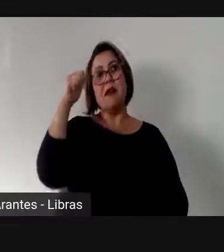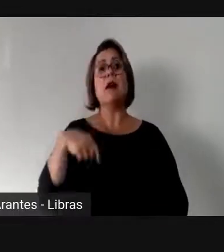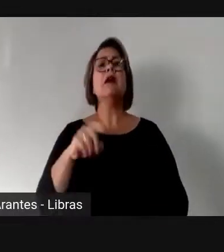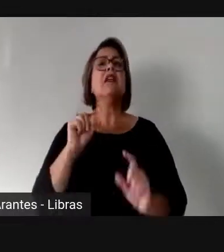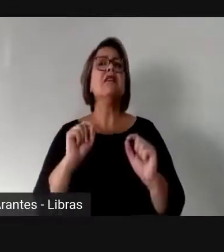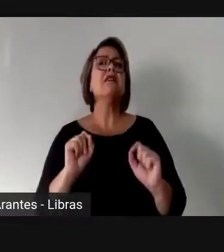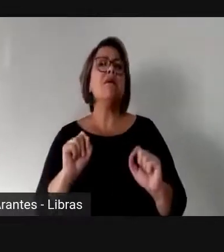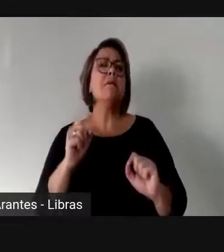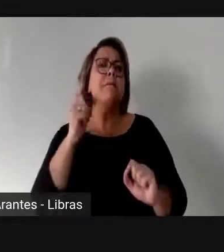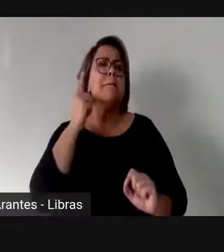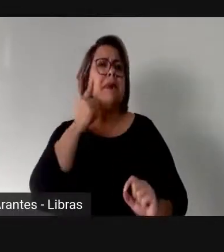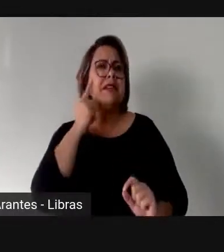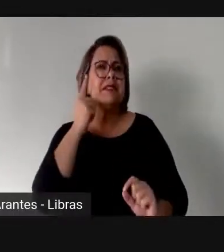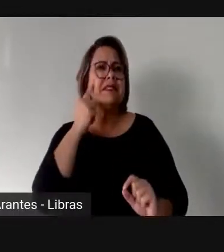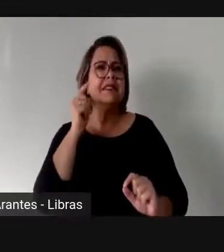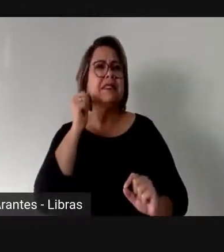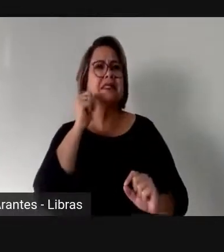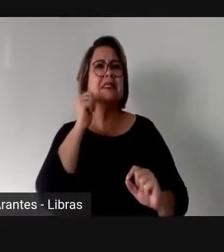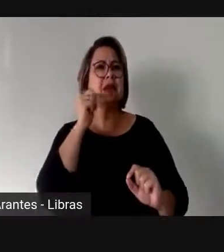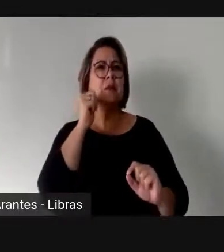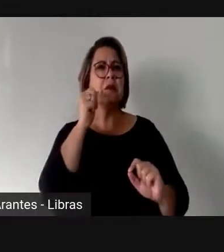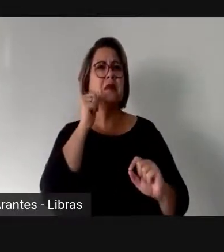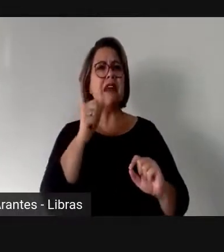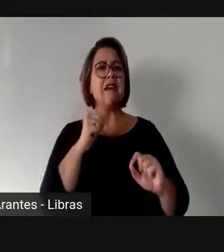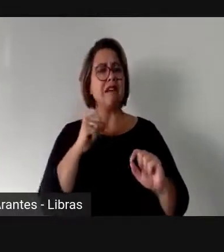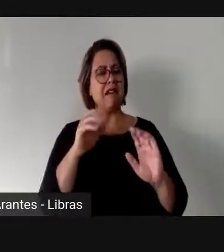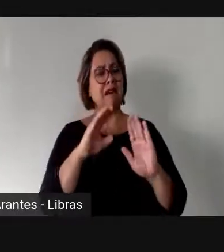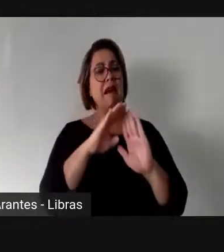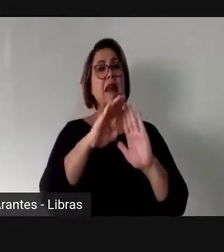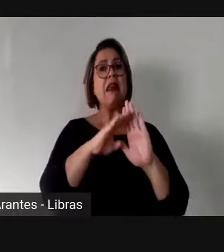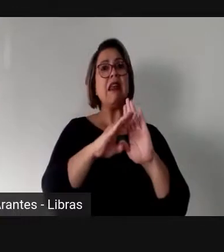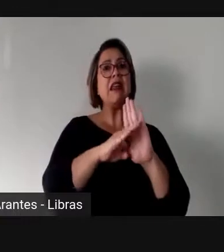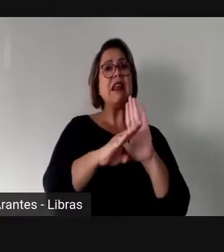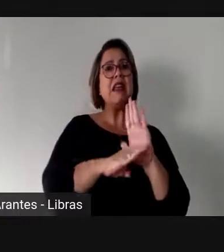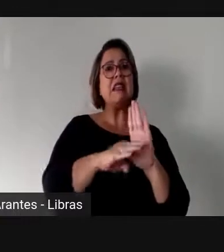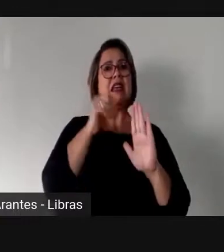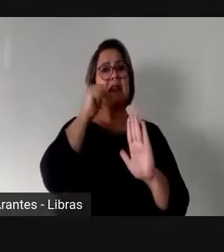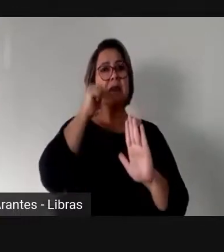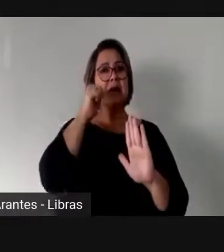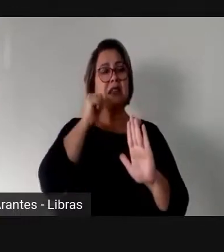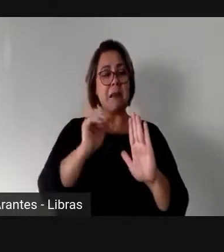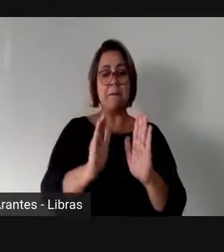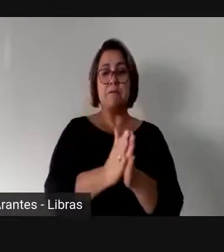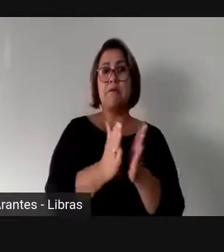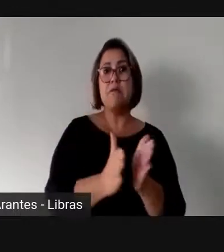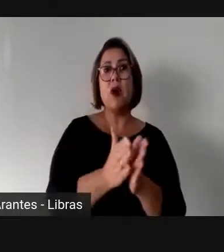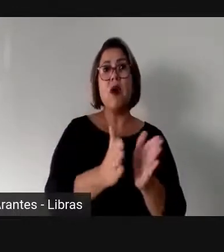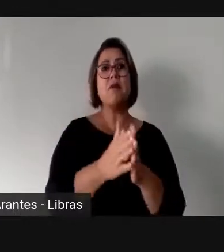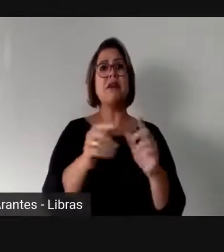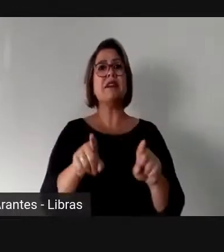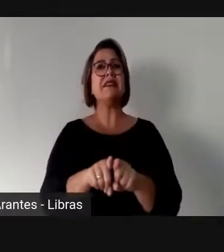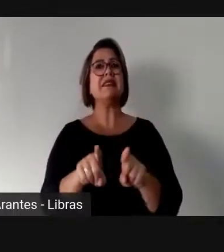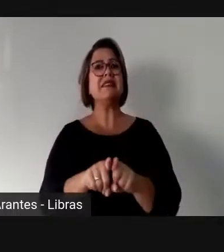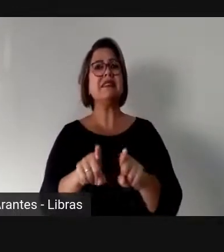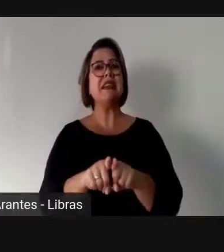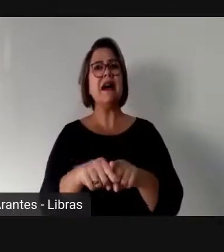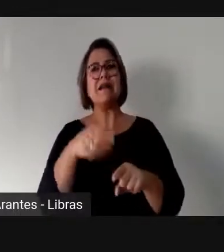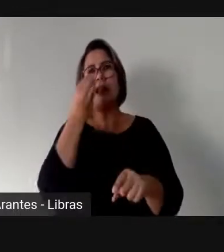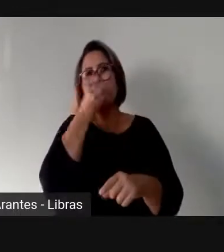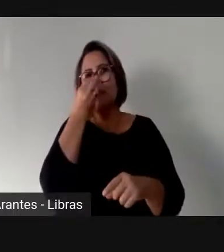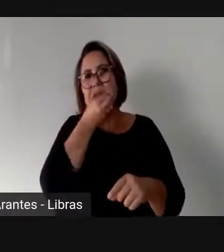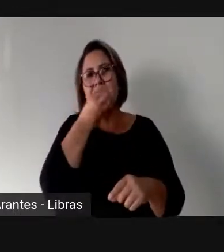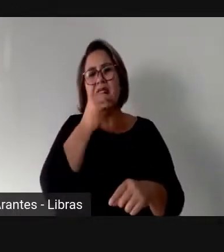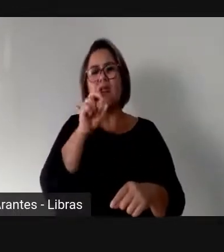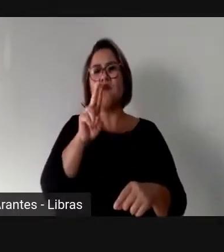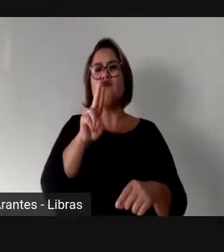mulheres estão nessa escala das mais pobres, das mais vulneráveis, você vai ter que